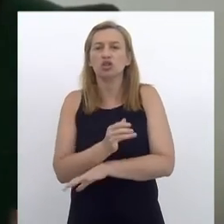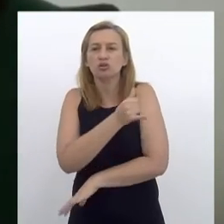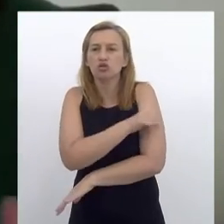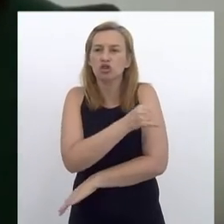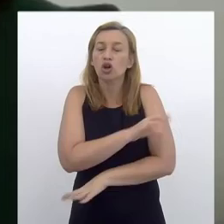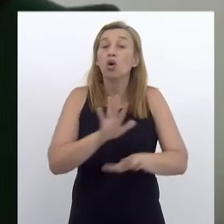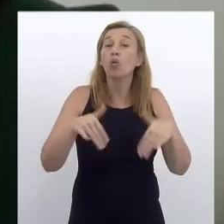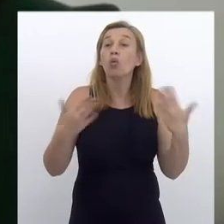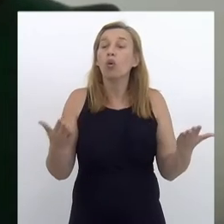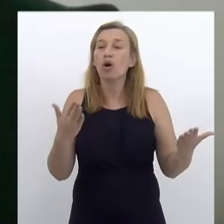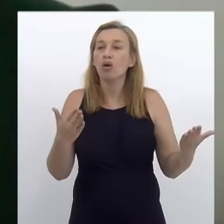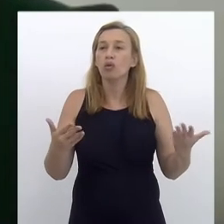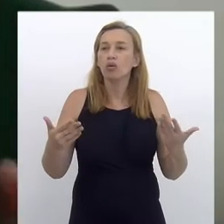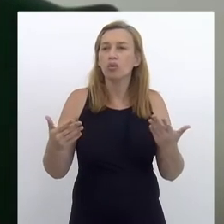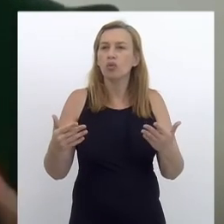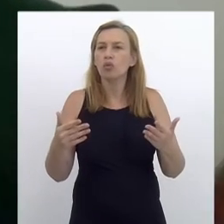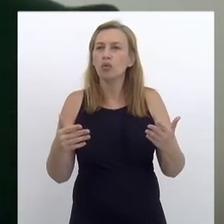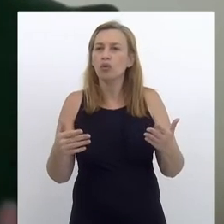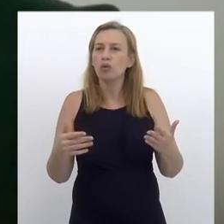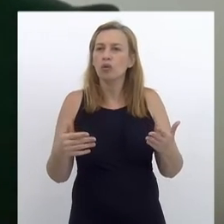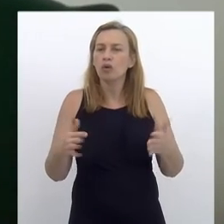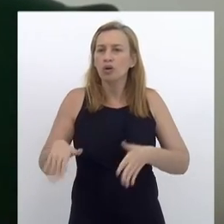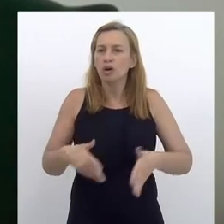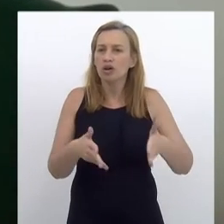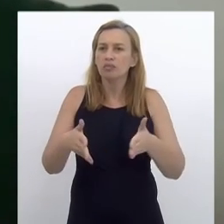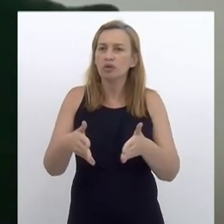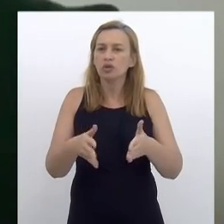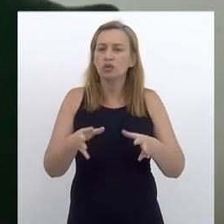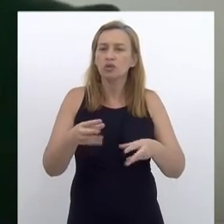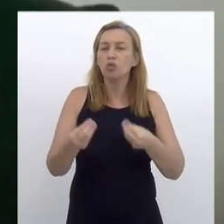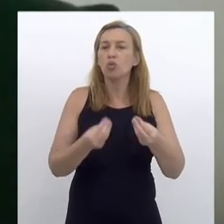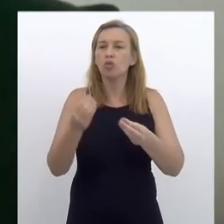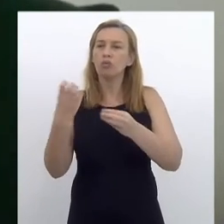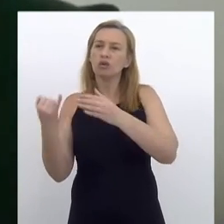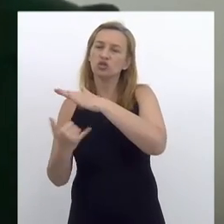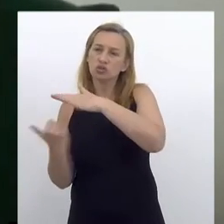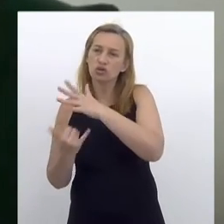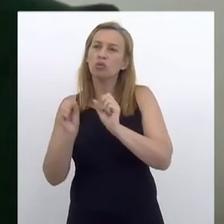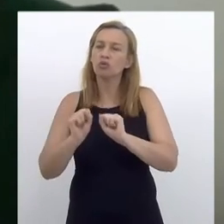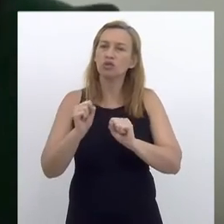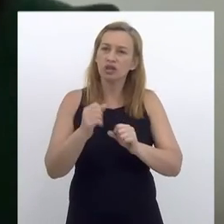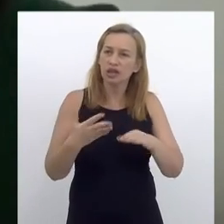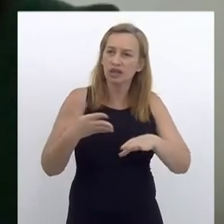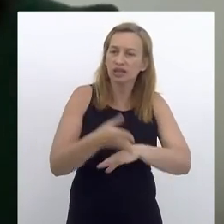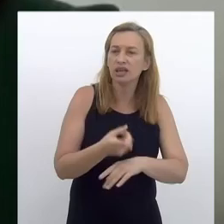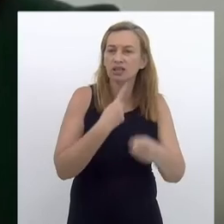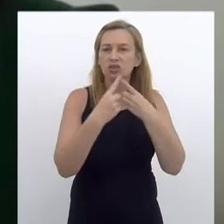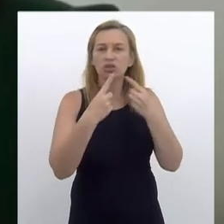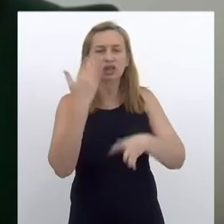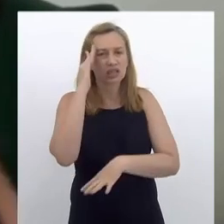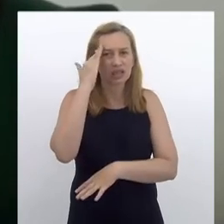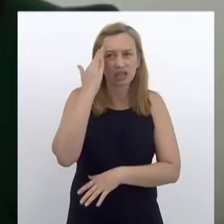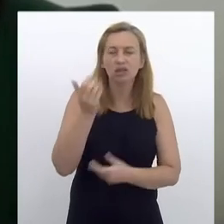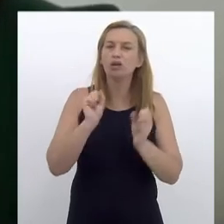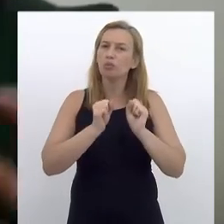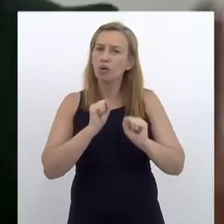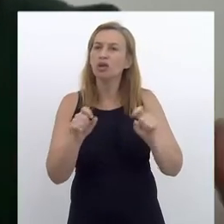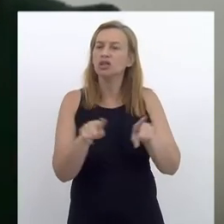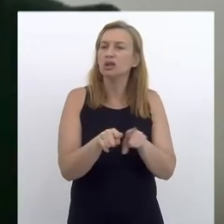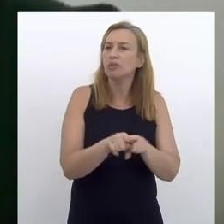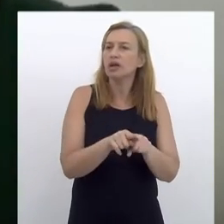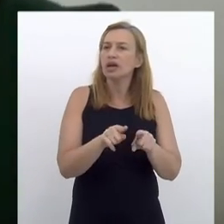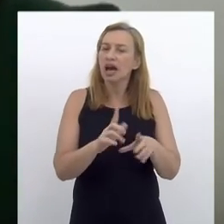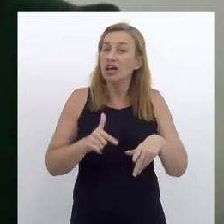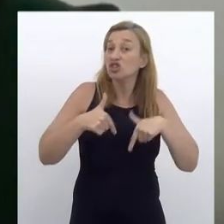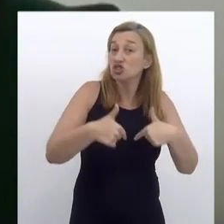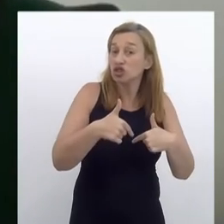lobby para o Estado do Rio de Janeiro, qual deveria ser o desenho e como essas instituições poderiam se engajar nessa discussão? Entendendo que elas